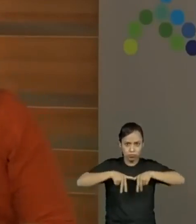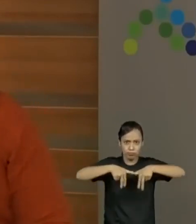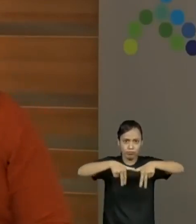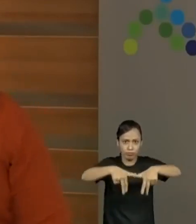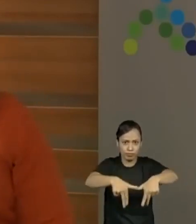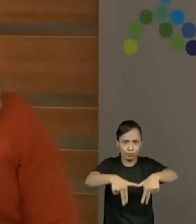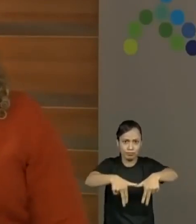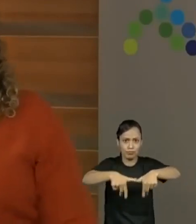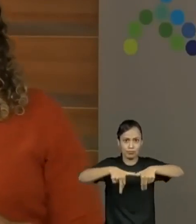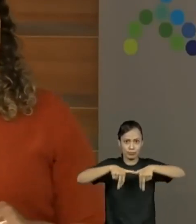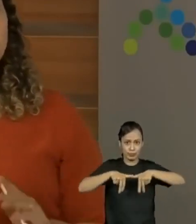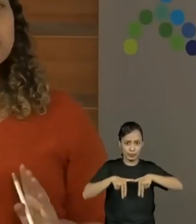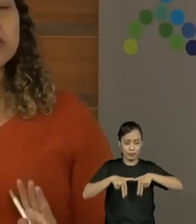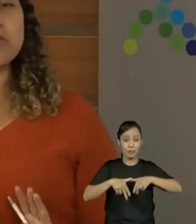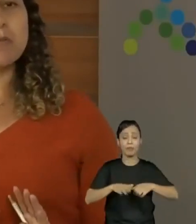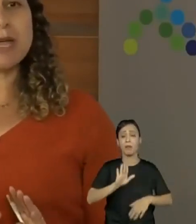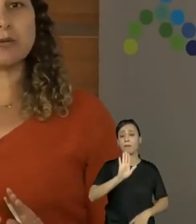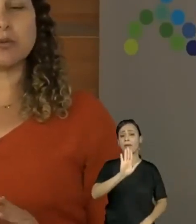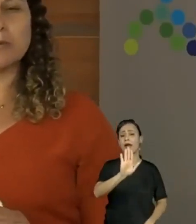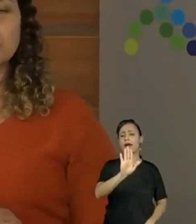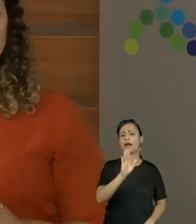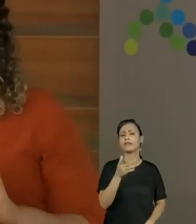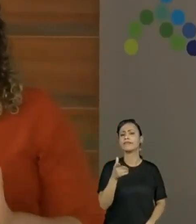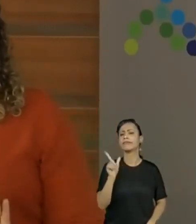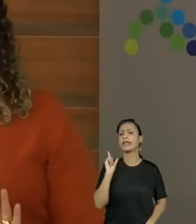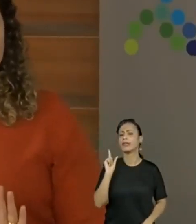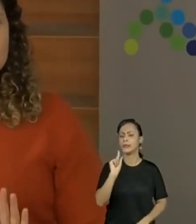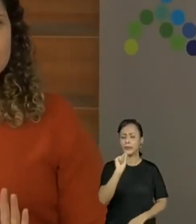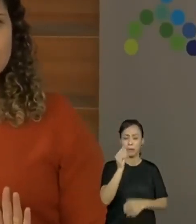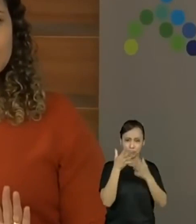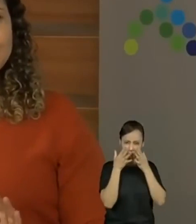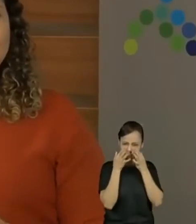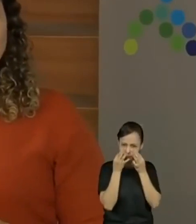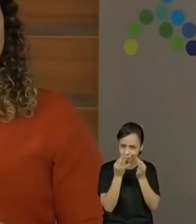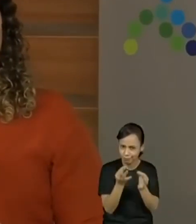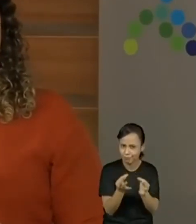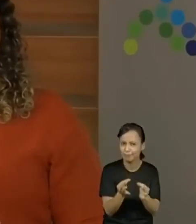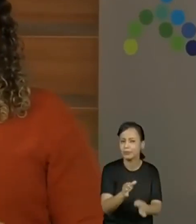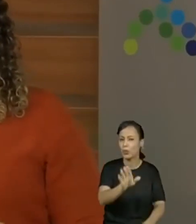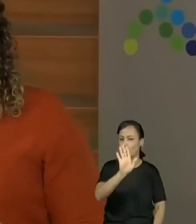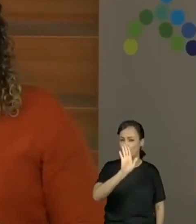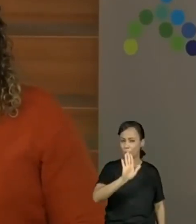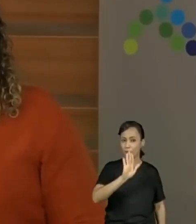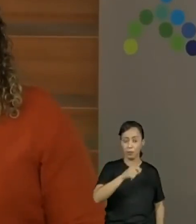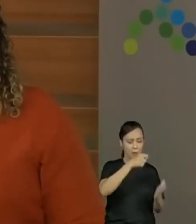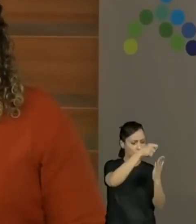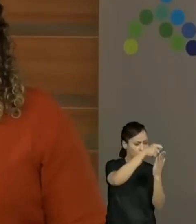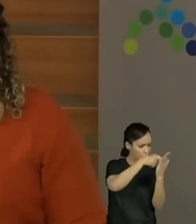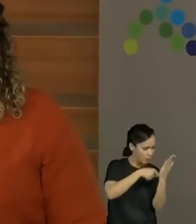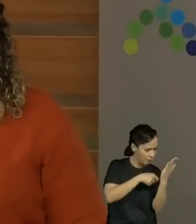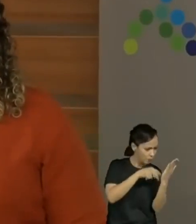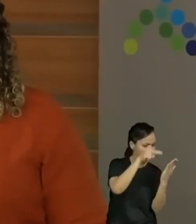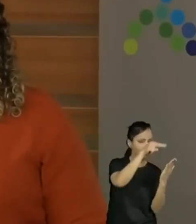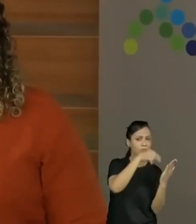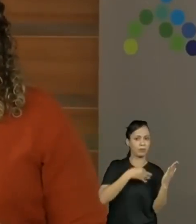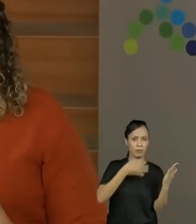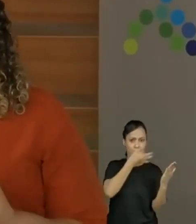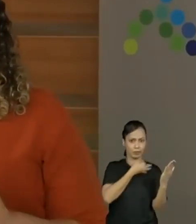diferente do primeiro momento, prestem atenção, hein? Eu vou ler os dois textos na sequência.